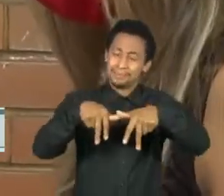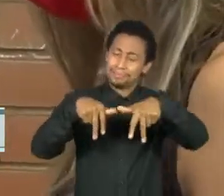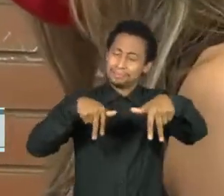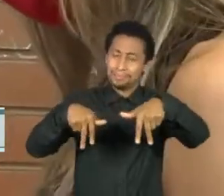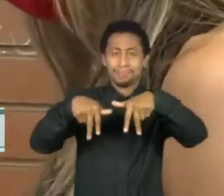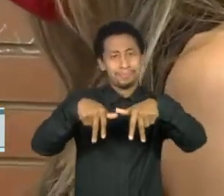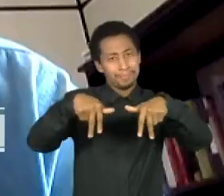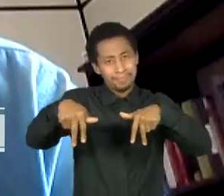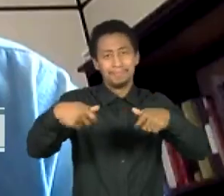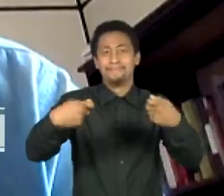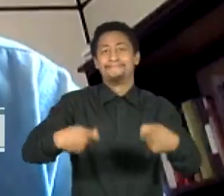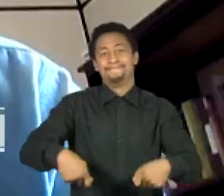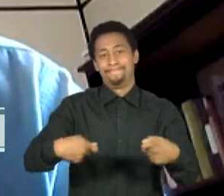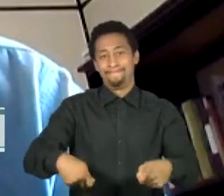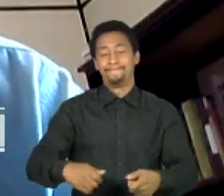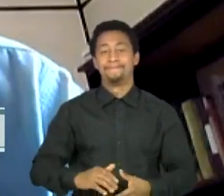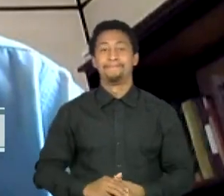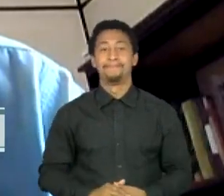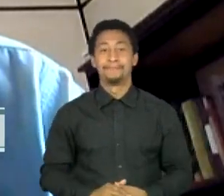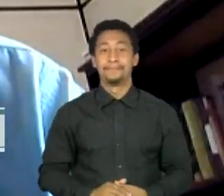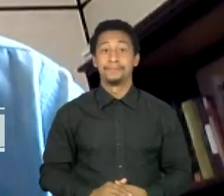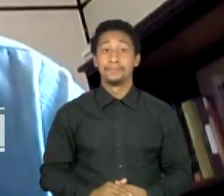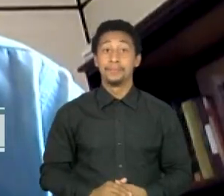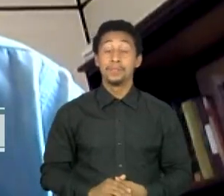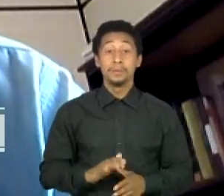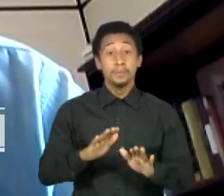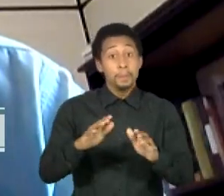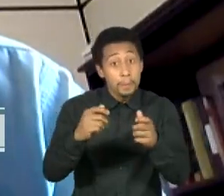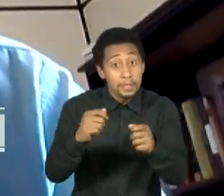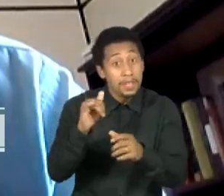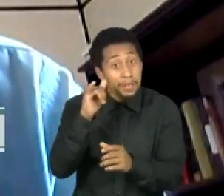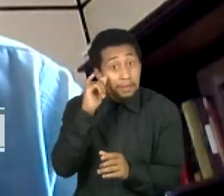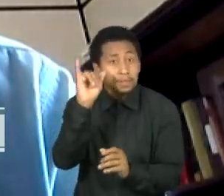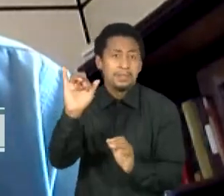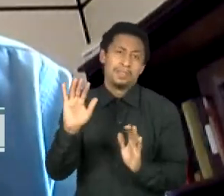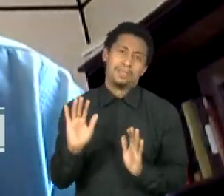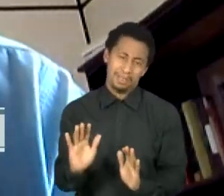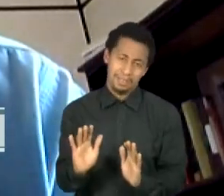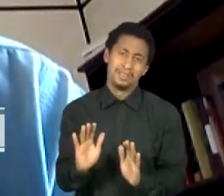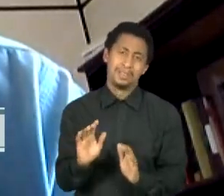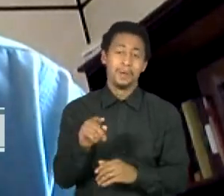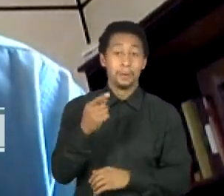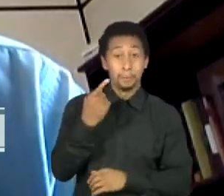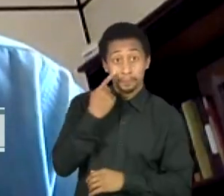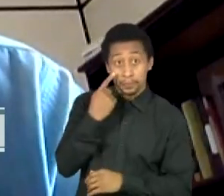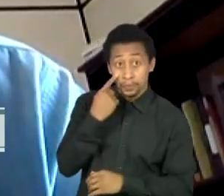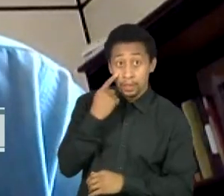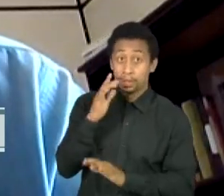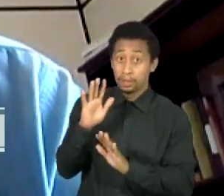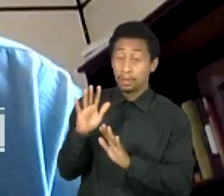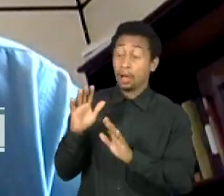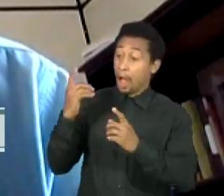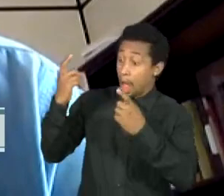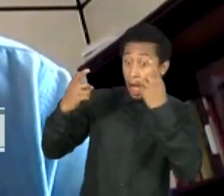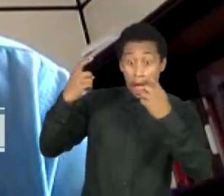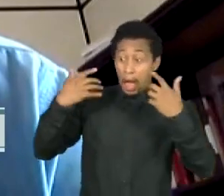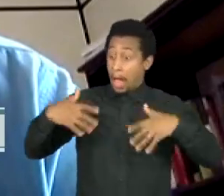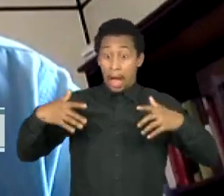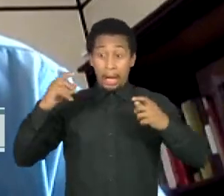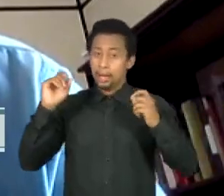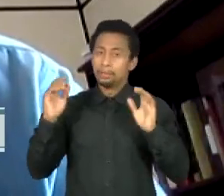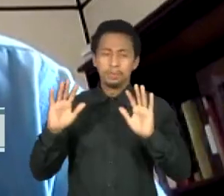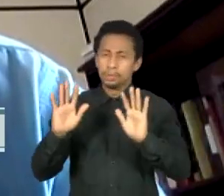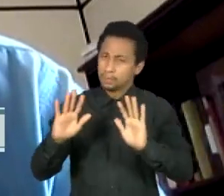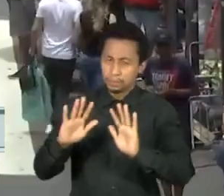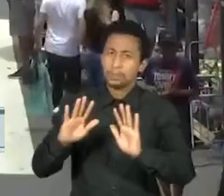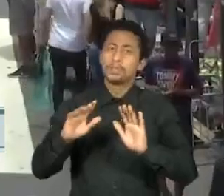distanciamento social. Nós temos que evitar os dois extremos. Um extremo é o pânico e o outro extremo